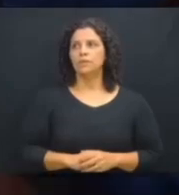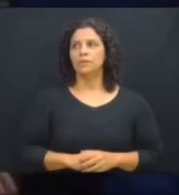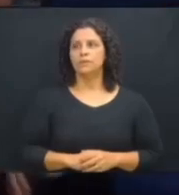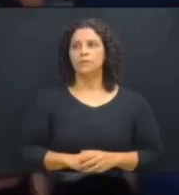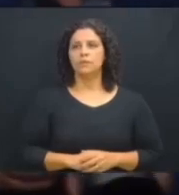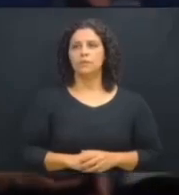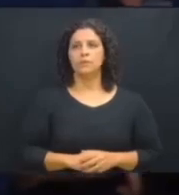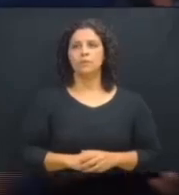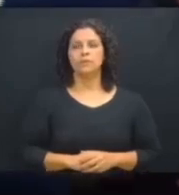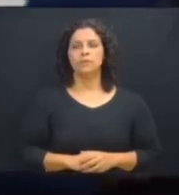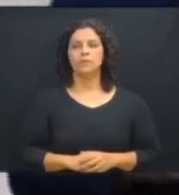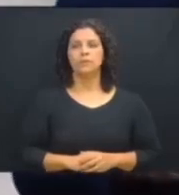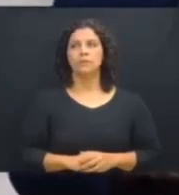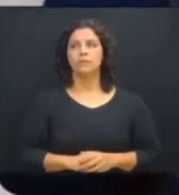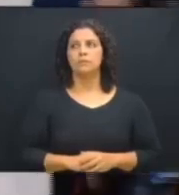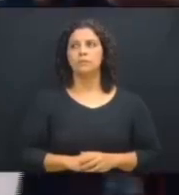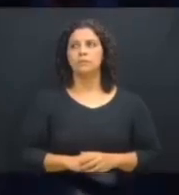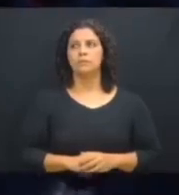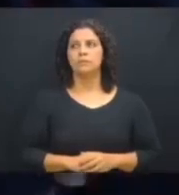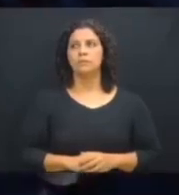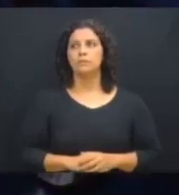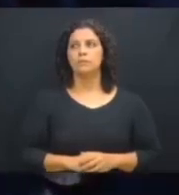Por favor. Por favor.